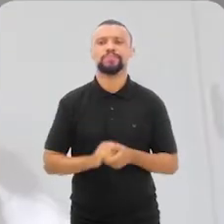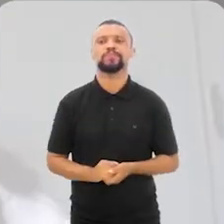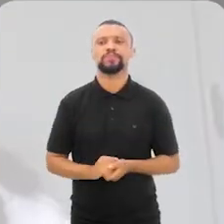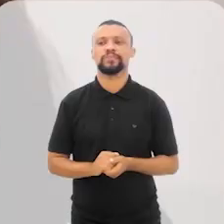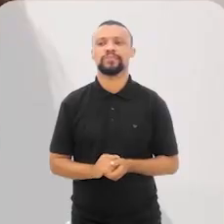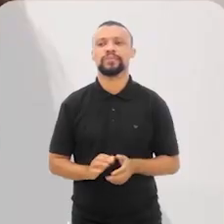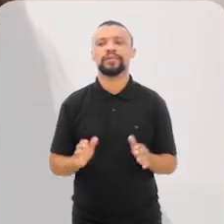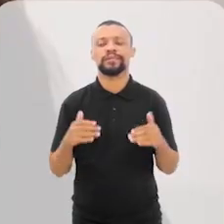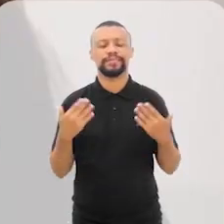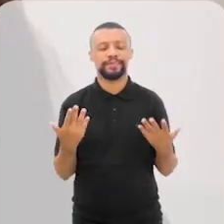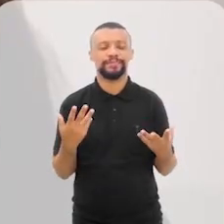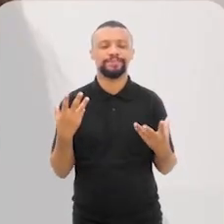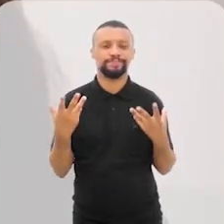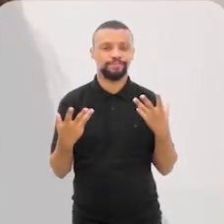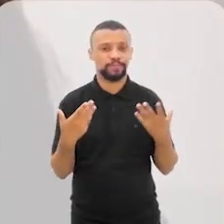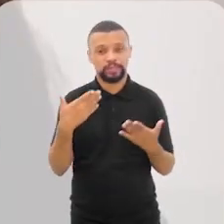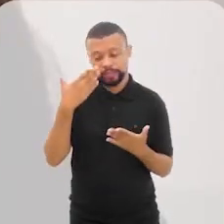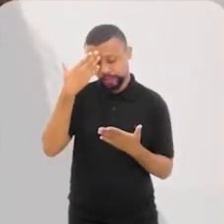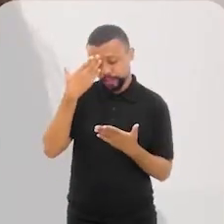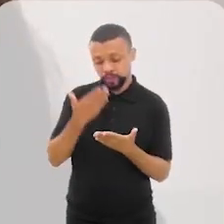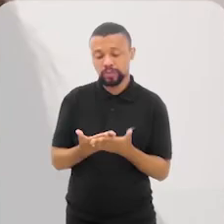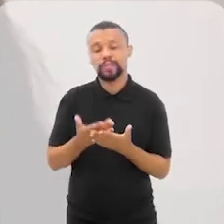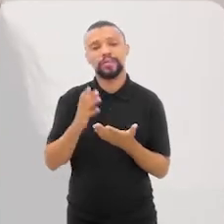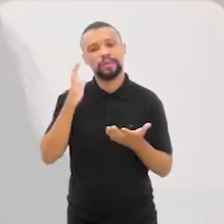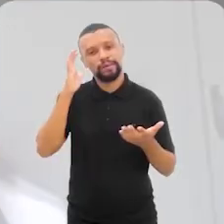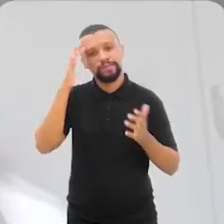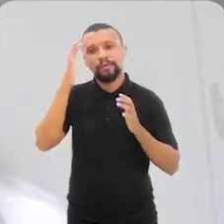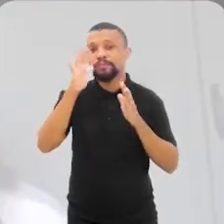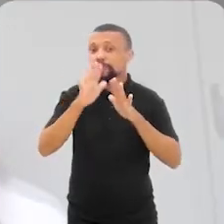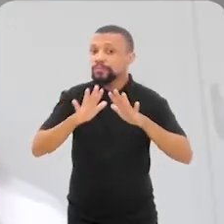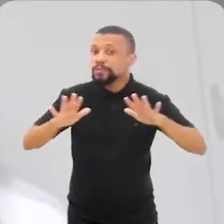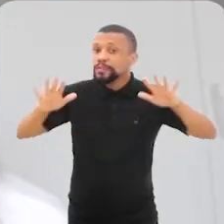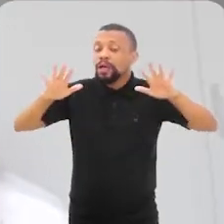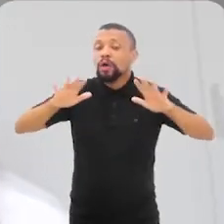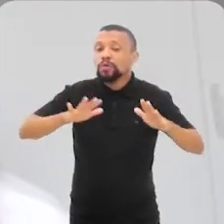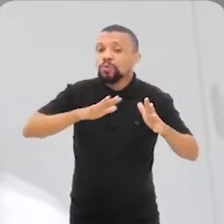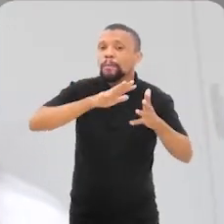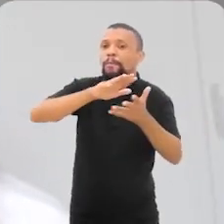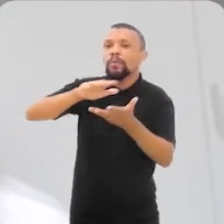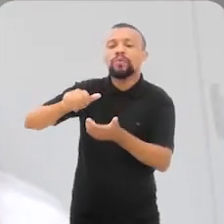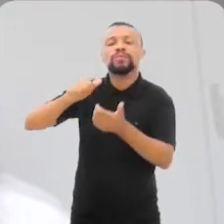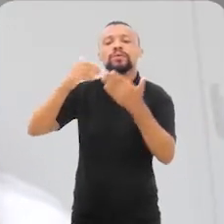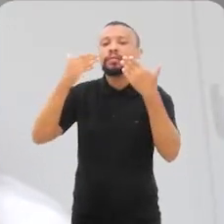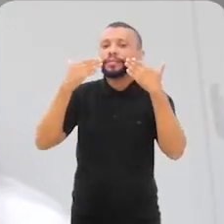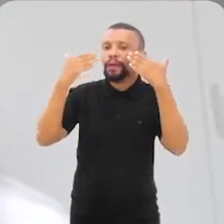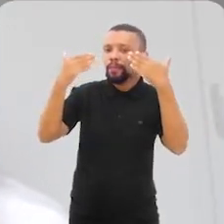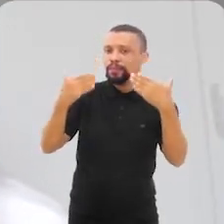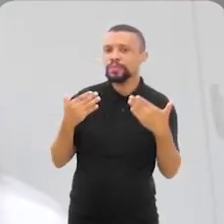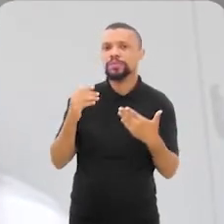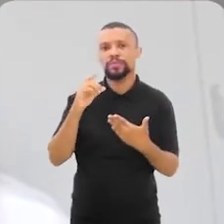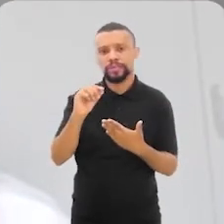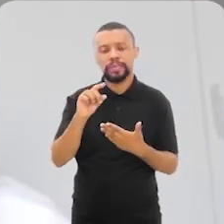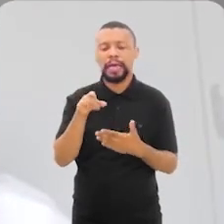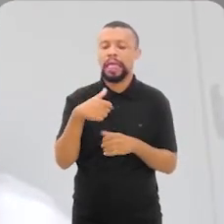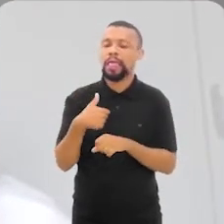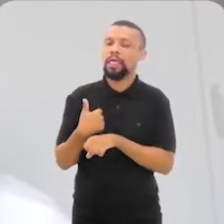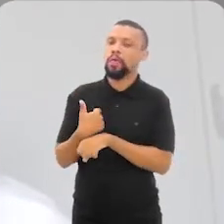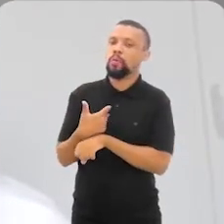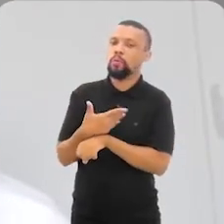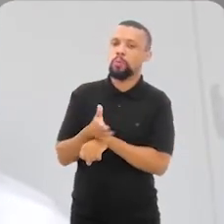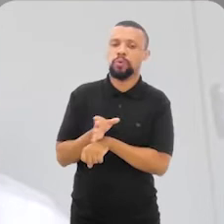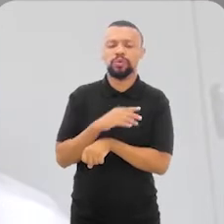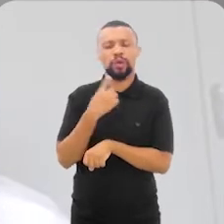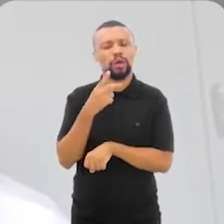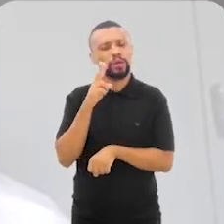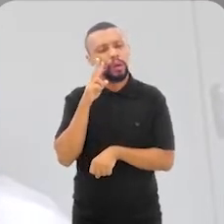eu acho que o panorama mundial está mostrando que já é bastante tarde